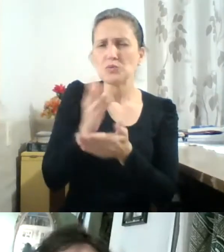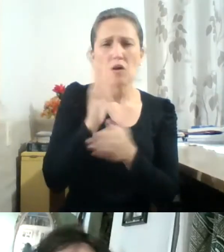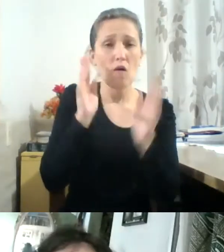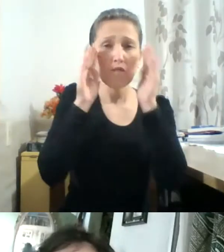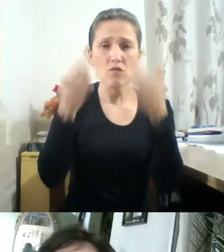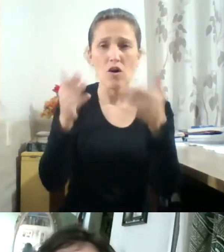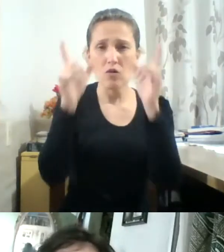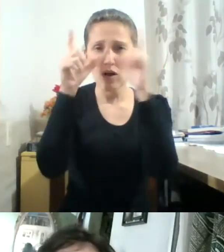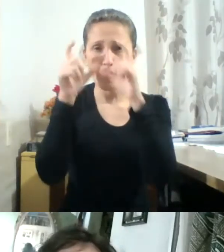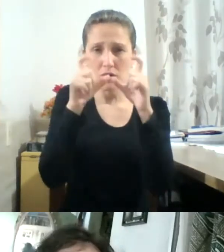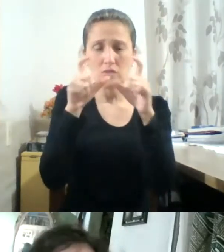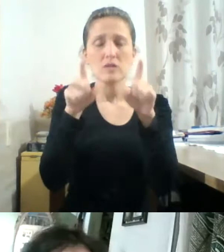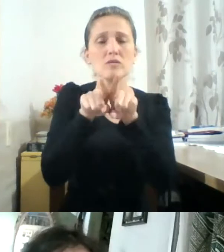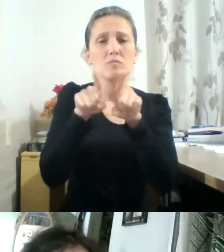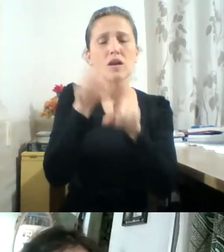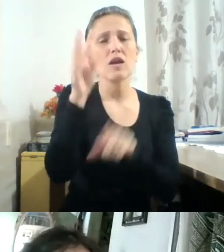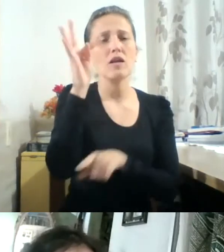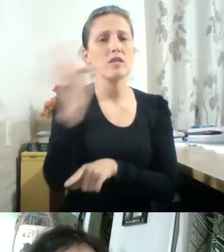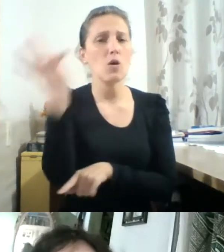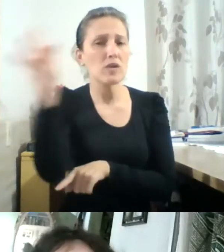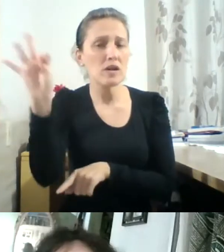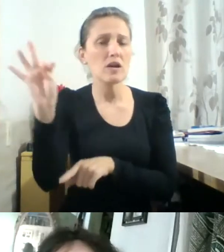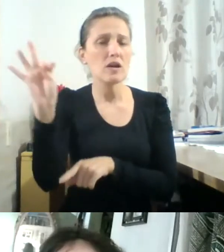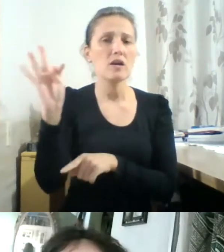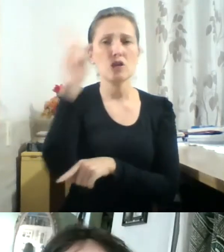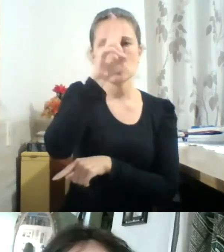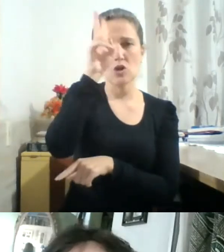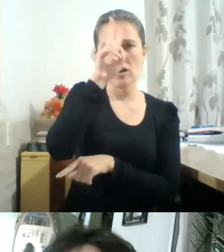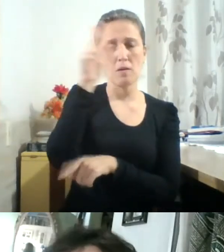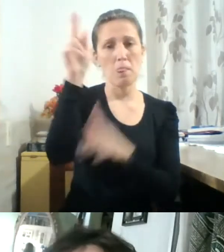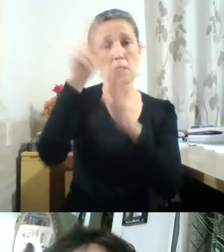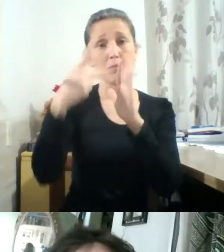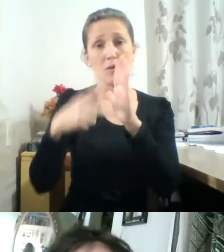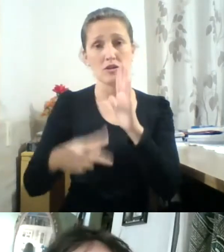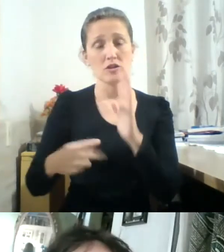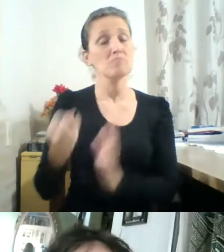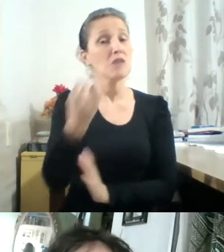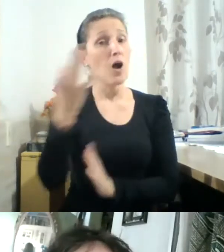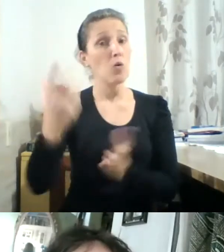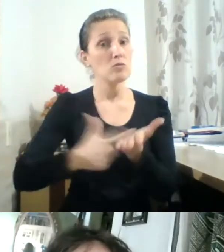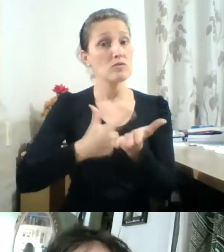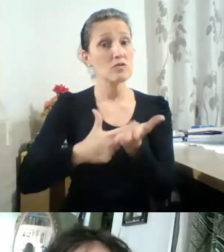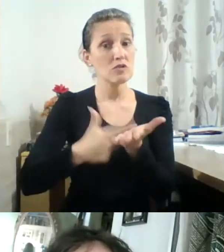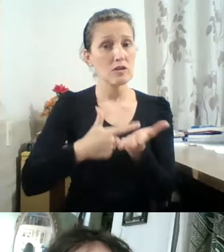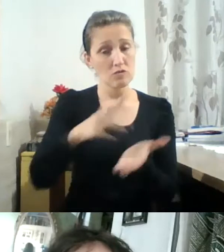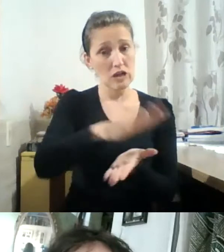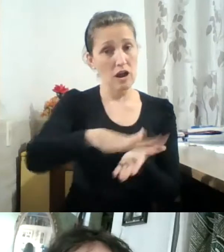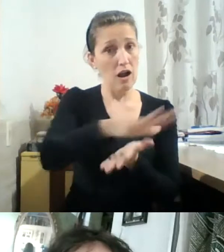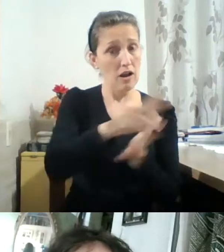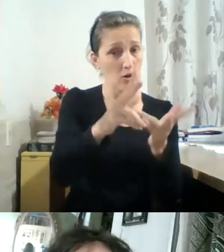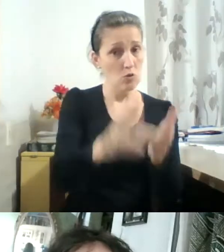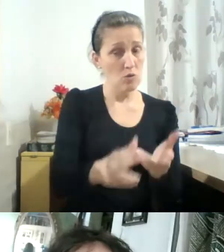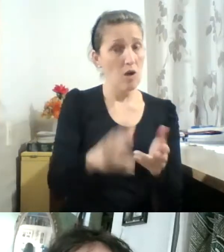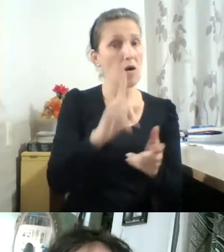Teoria, história e poética. Alguns de seus livros, nessas áreas, se tornaram obras de referência,